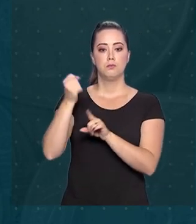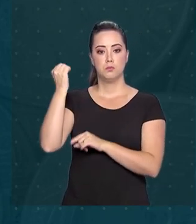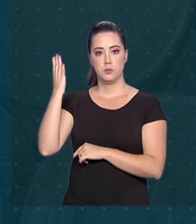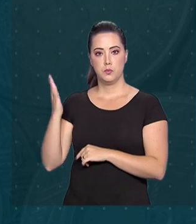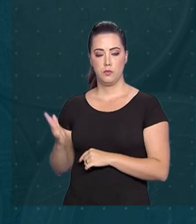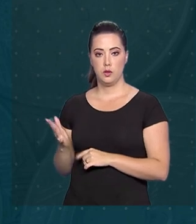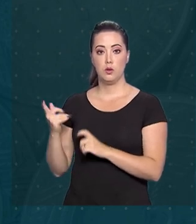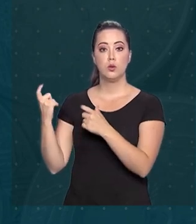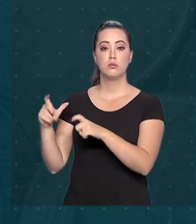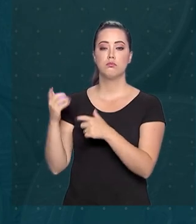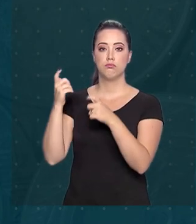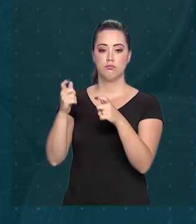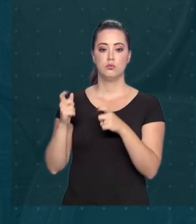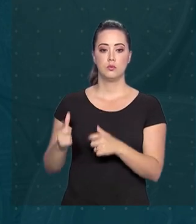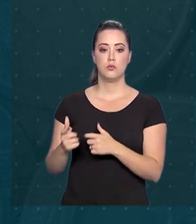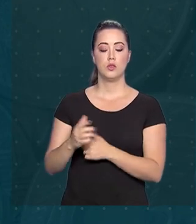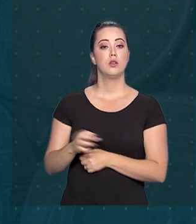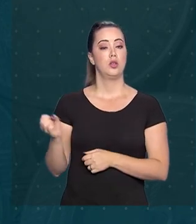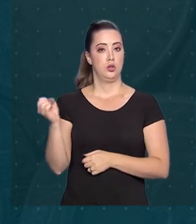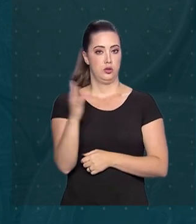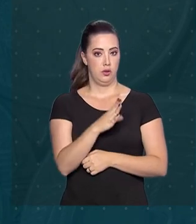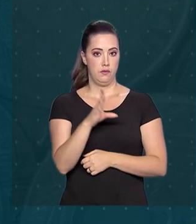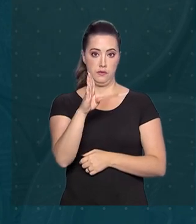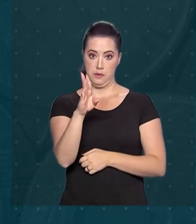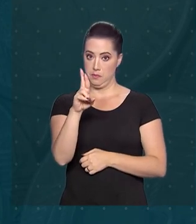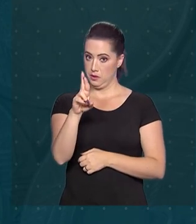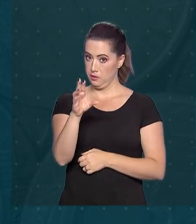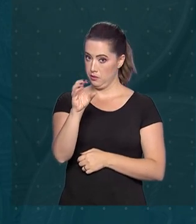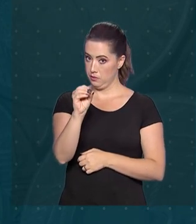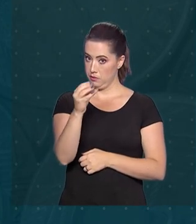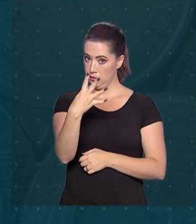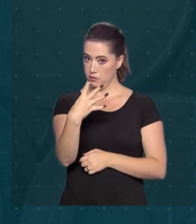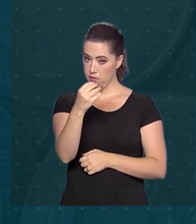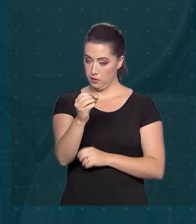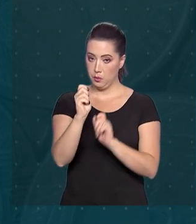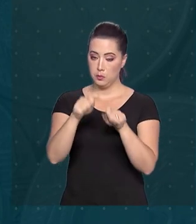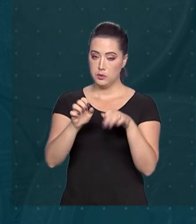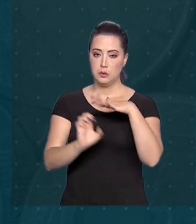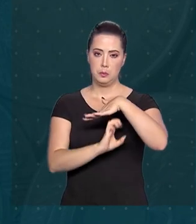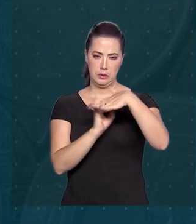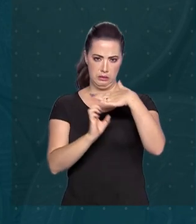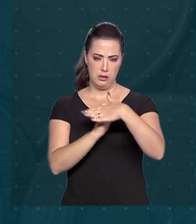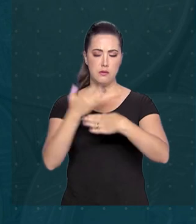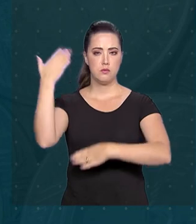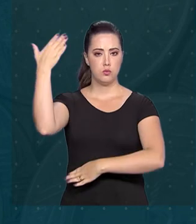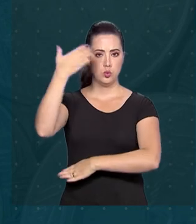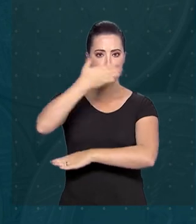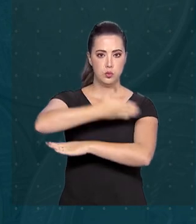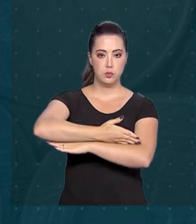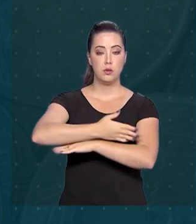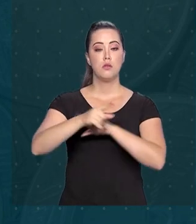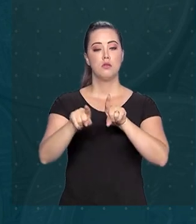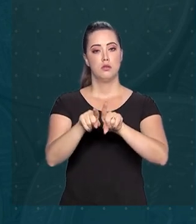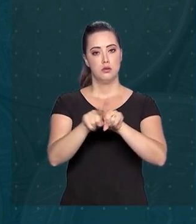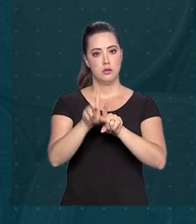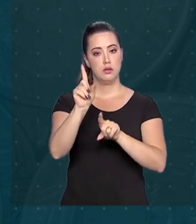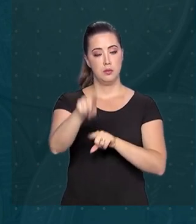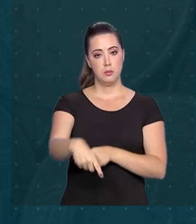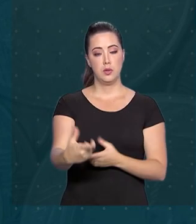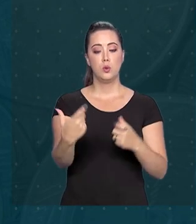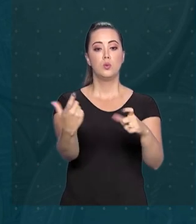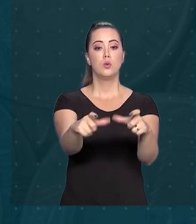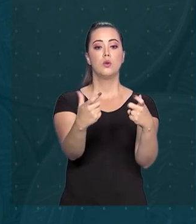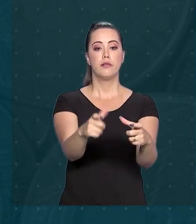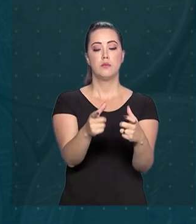Paraná. A nova licitação da BR-040, nos trechos que passam por Minas Gerais, Goiás e Distrito Federal, e a concessão de